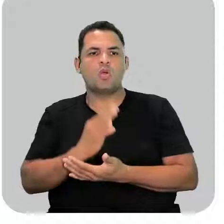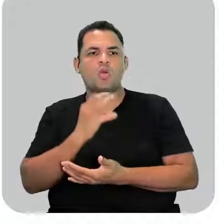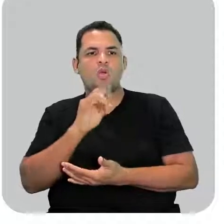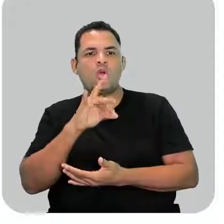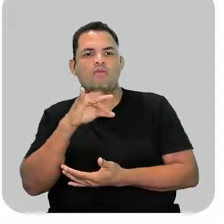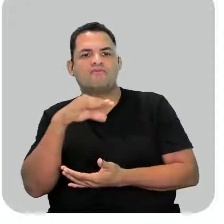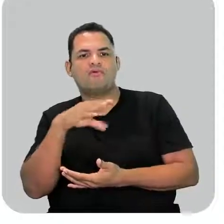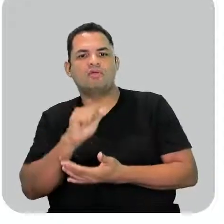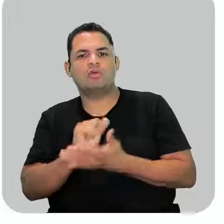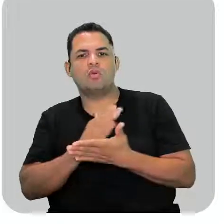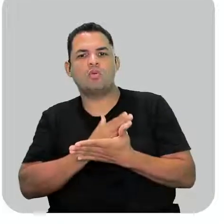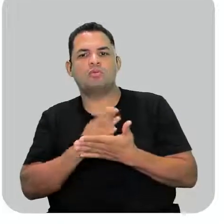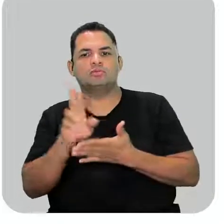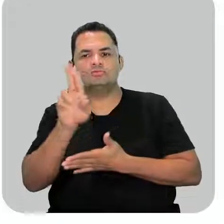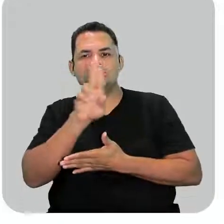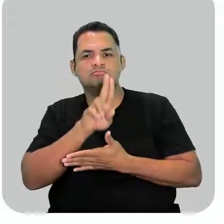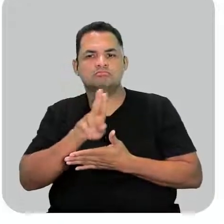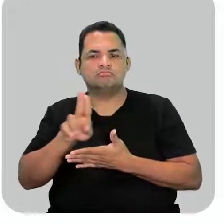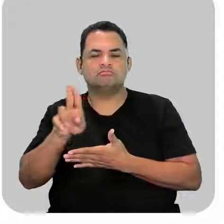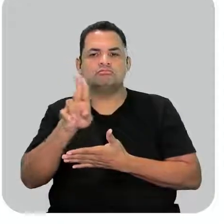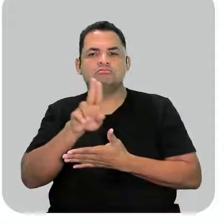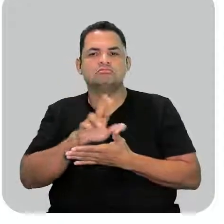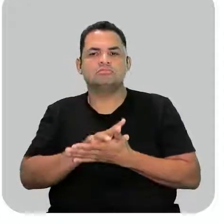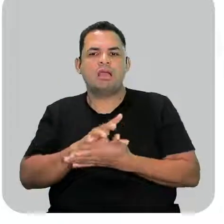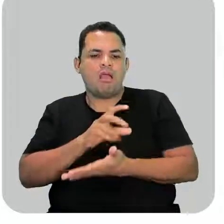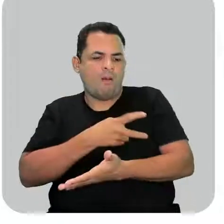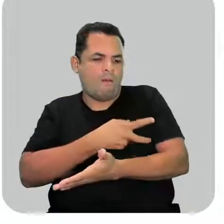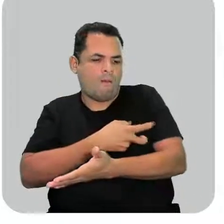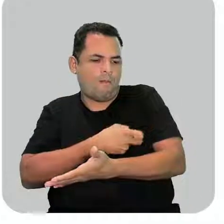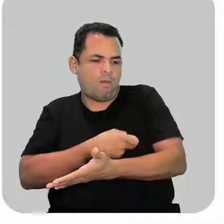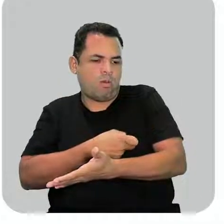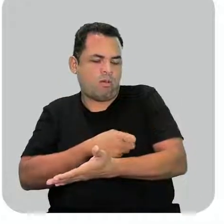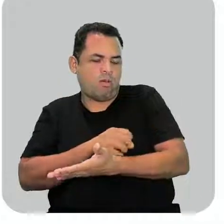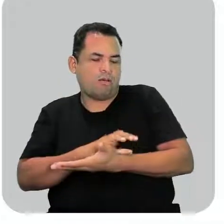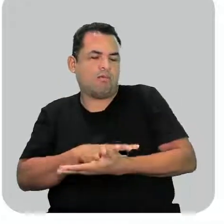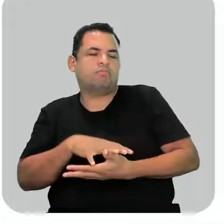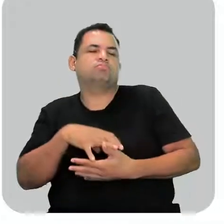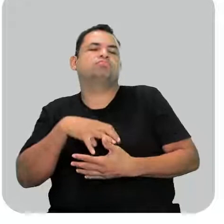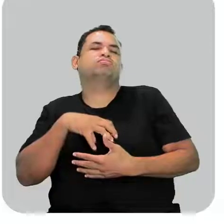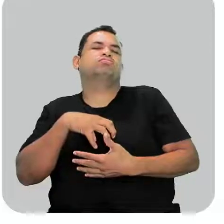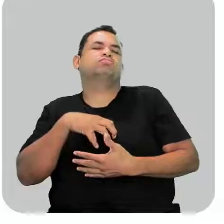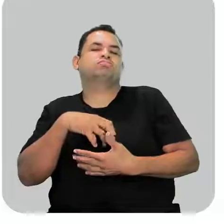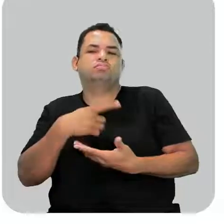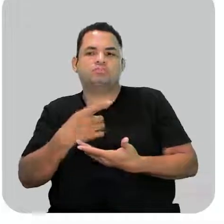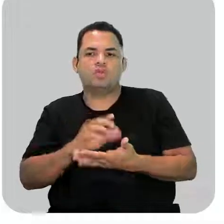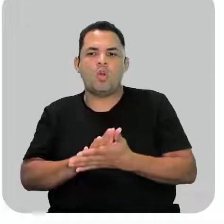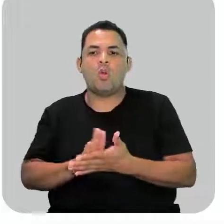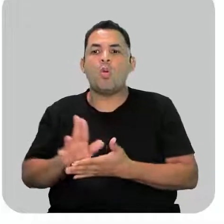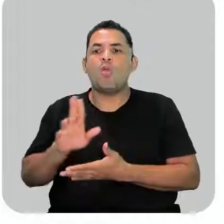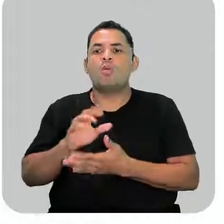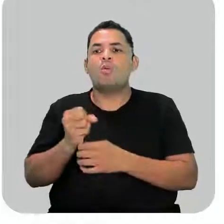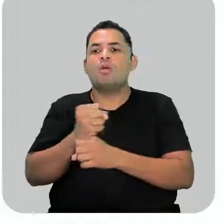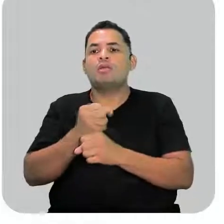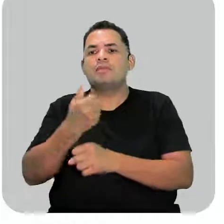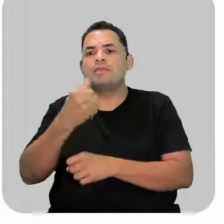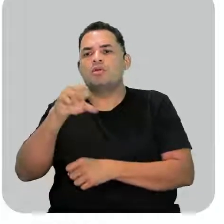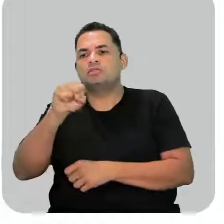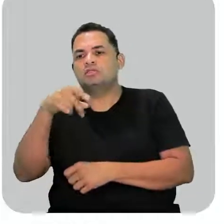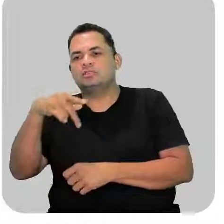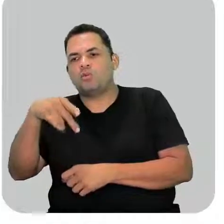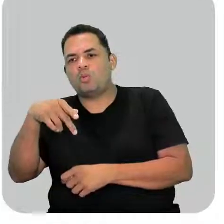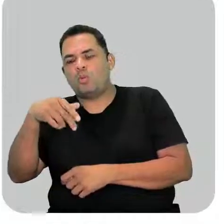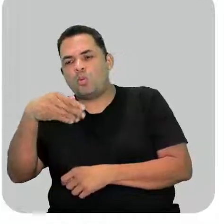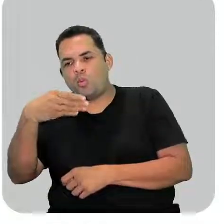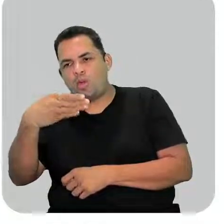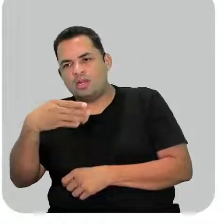clorofórmio começou a ser usado como anestésico em 1847 na Inglaterra.